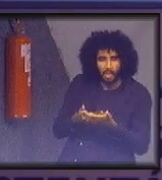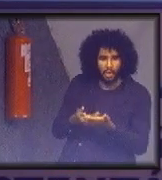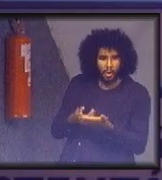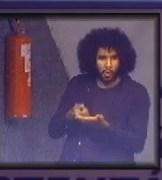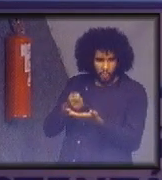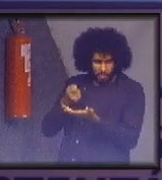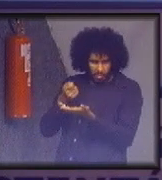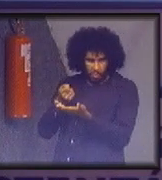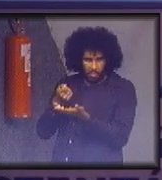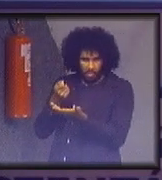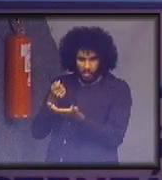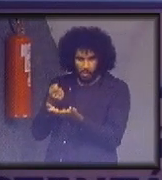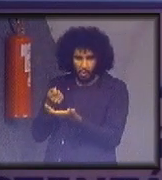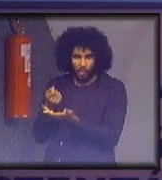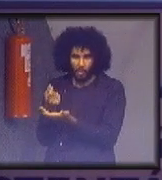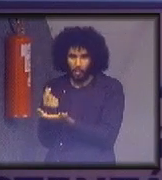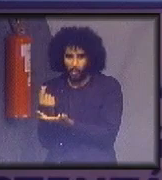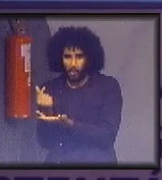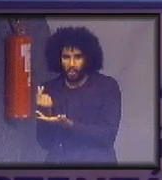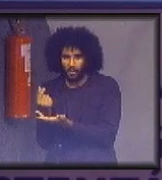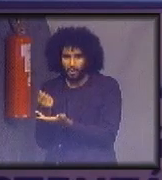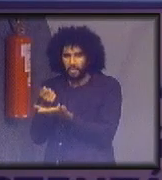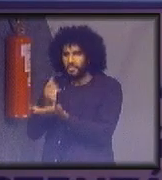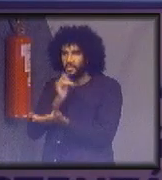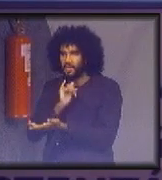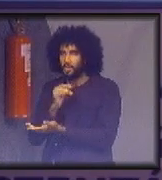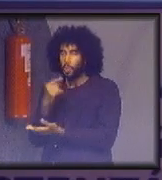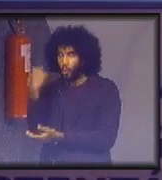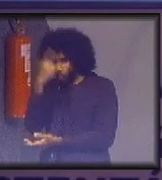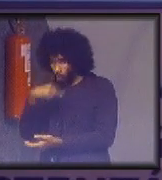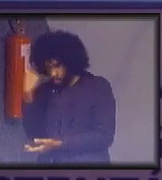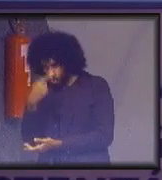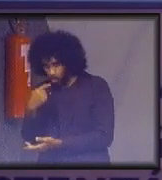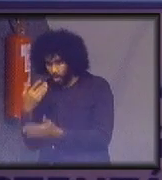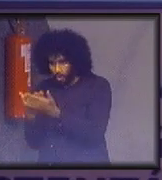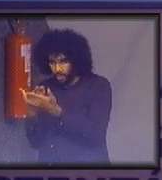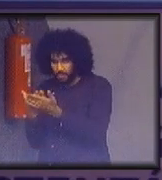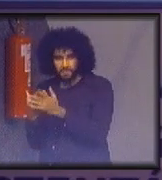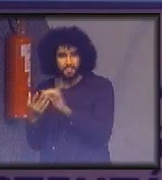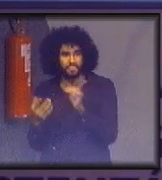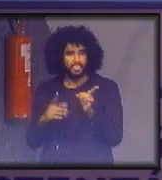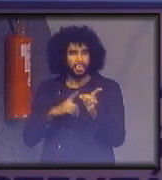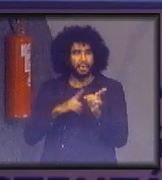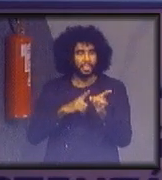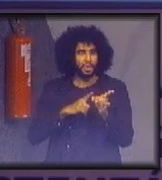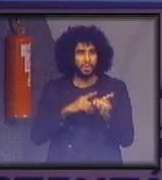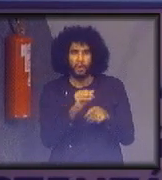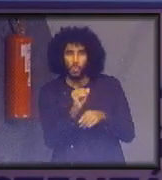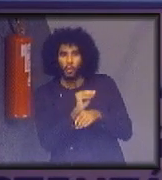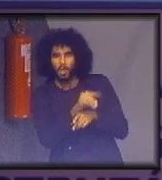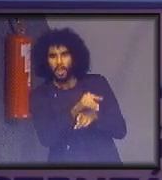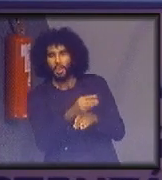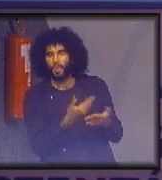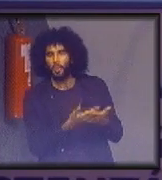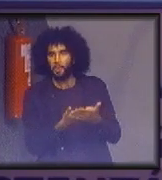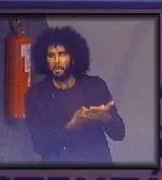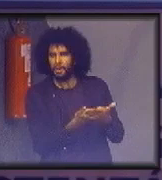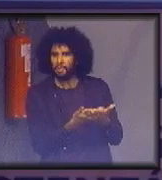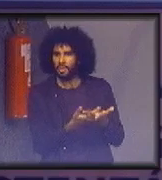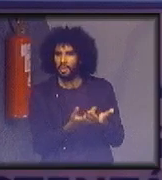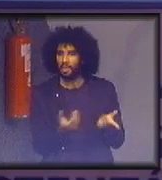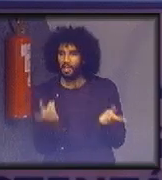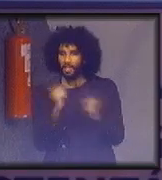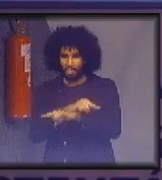exatamente o mesmo. Eu ofereço uma hora de aula de inglês, eu recebo uma hora de cuidado com o meu bebê. Mas